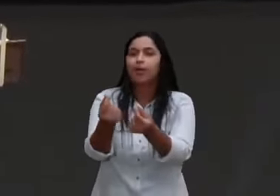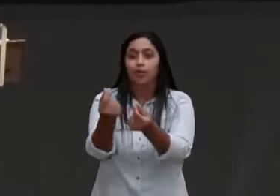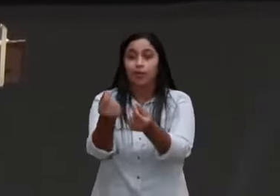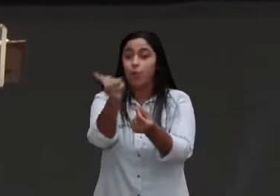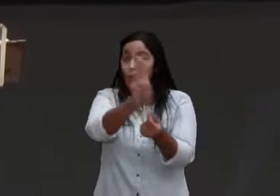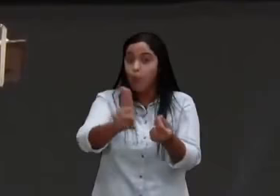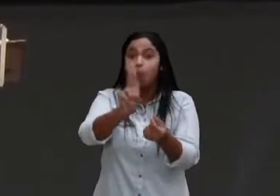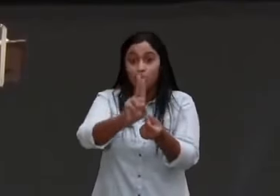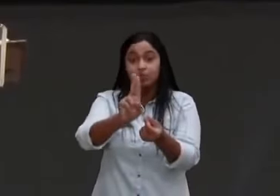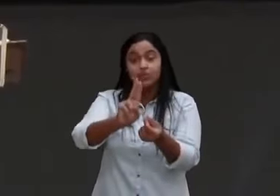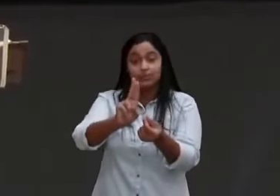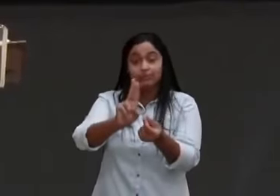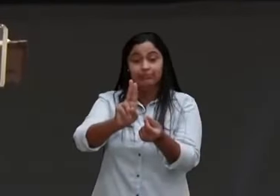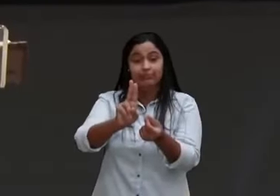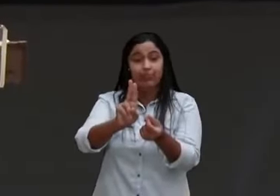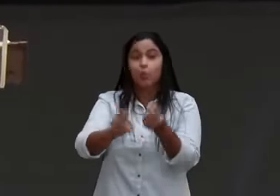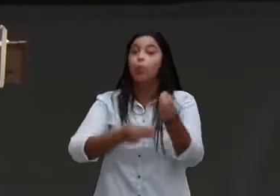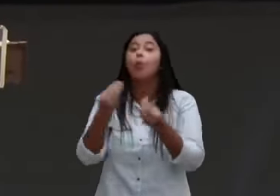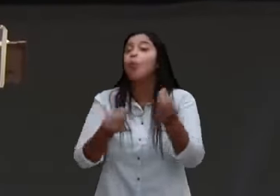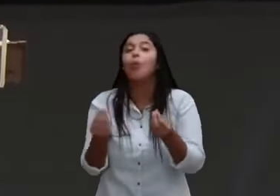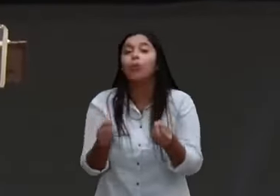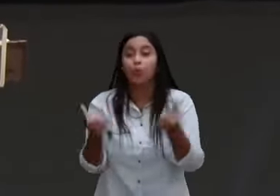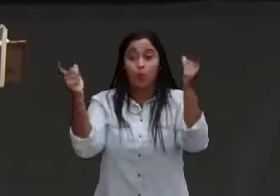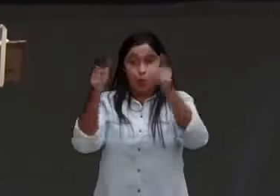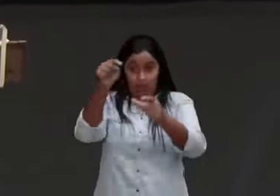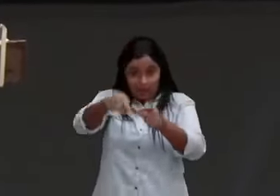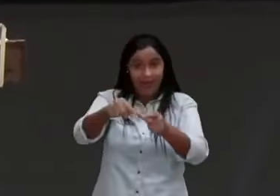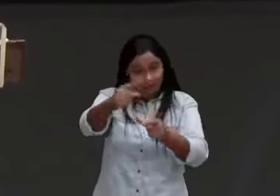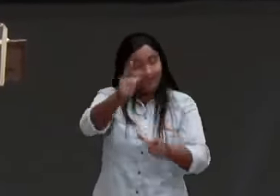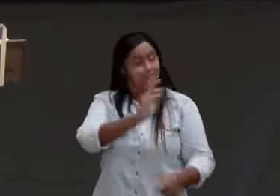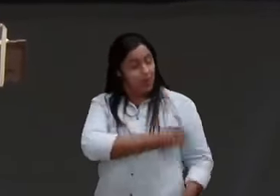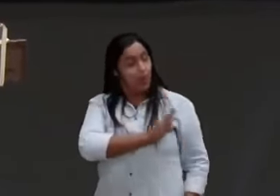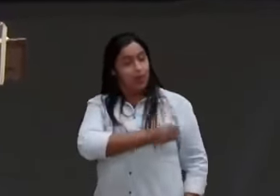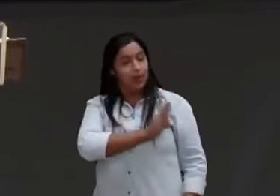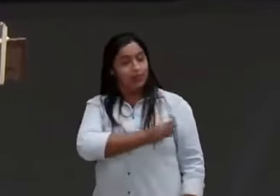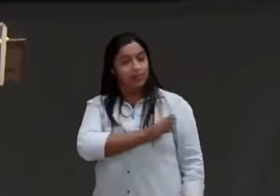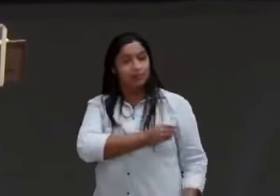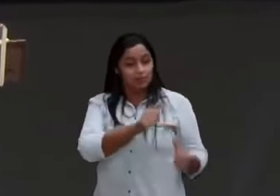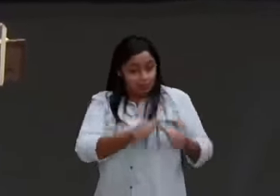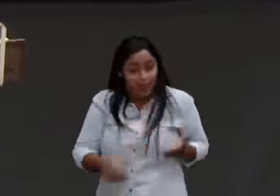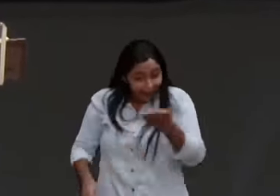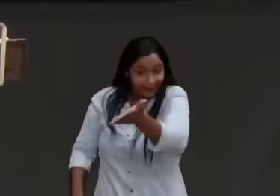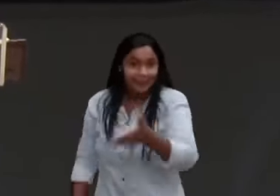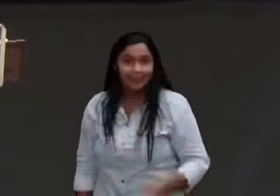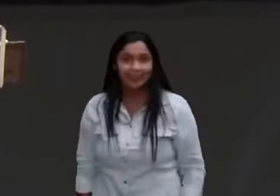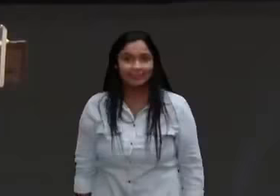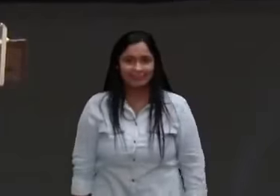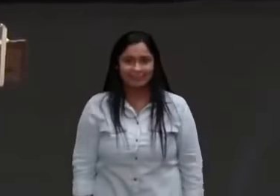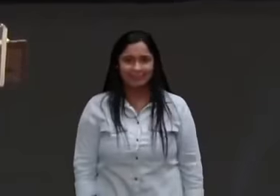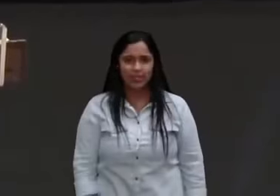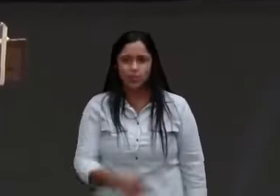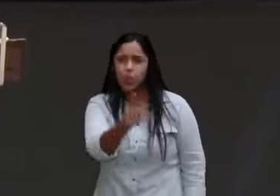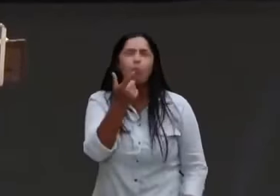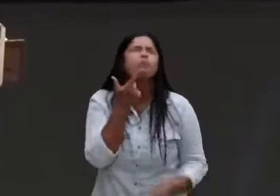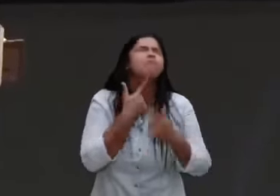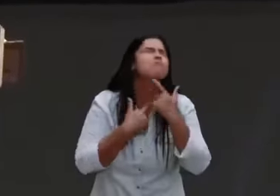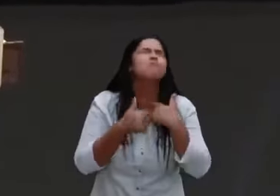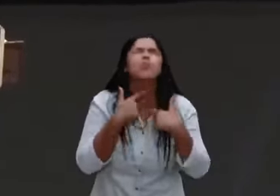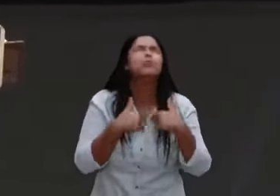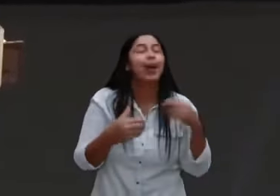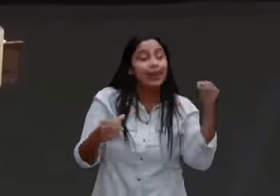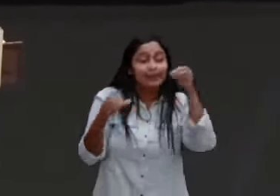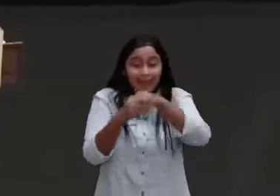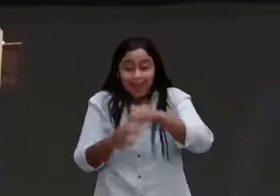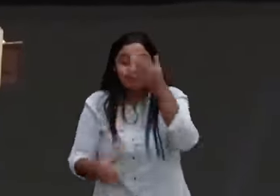ali está o seu coração, ah não, eu amo a Deus, sobre todas as coisas, não, não ama não, não ama não, se você amar a Deus, sobre todas as